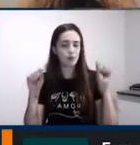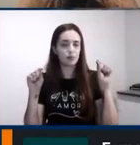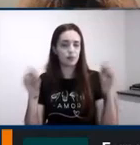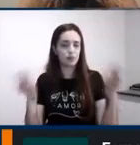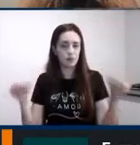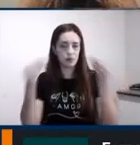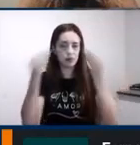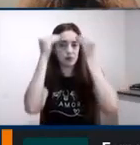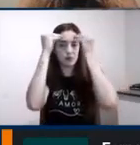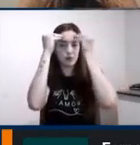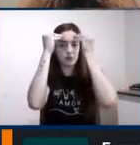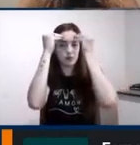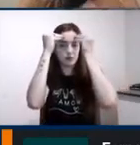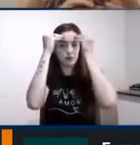ele